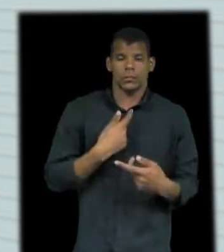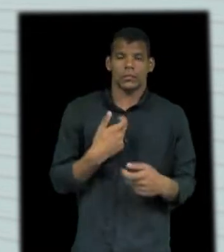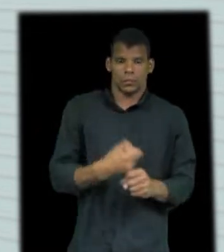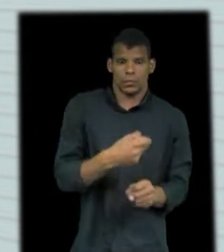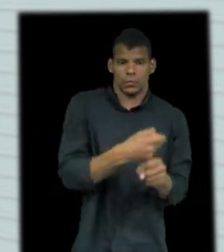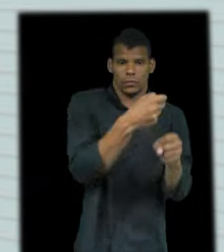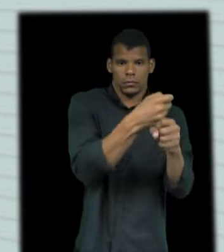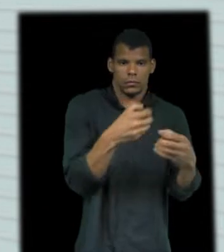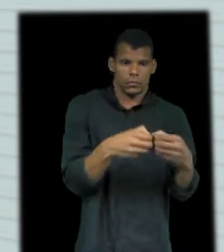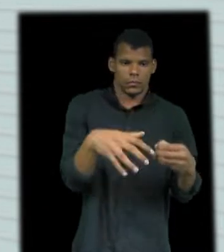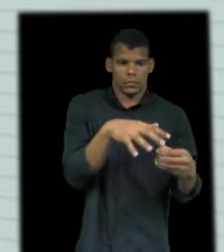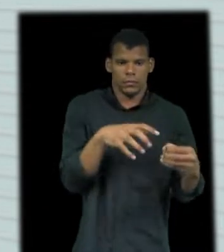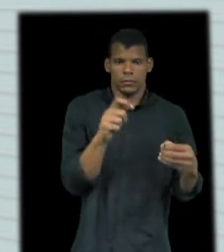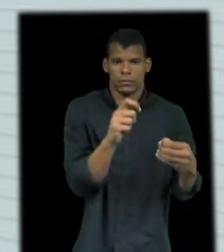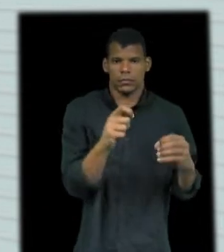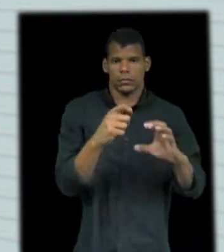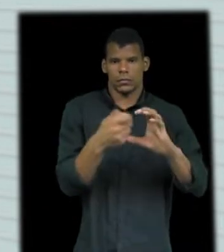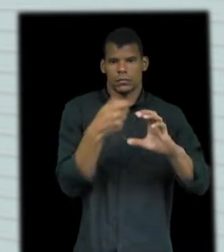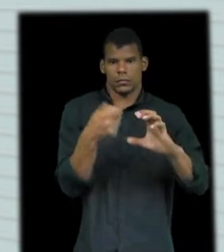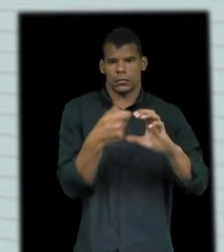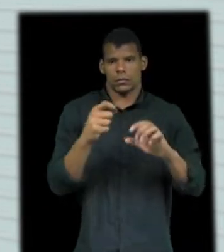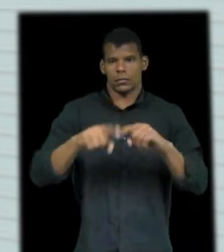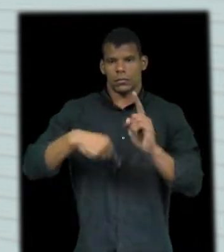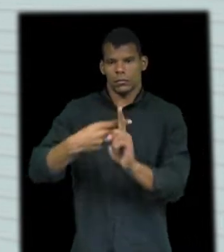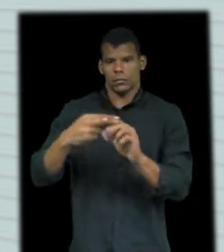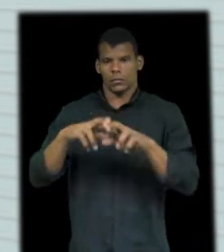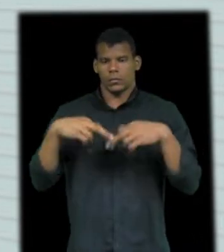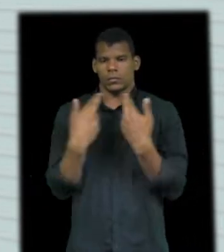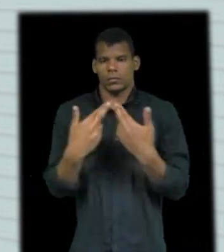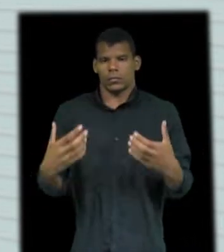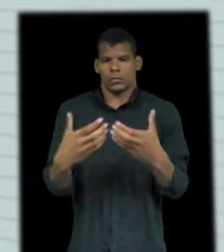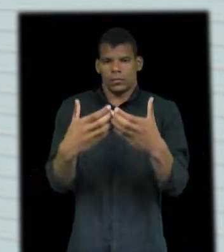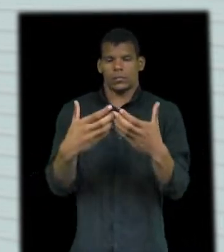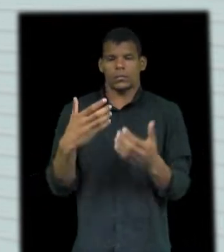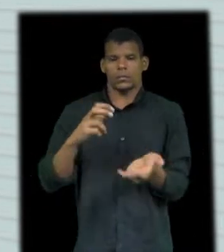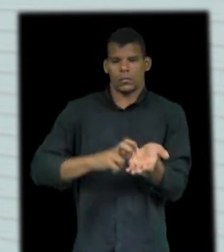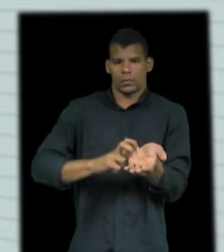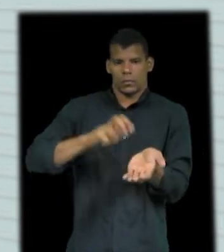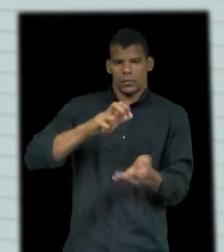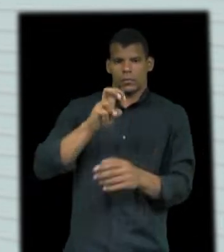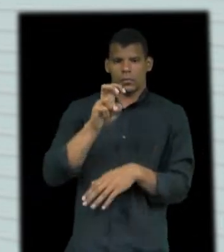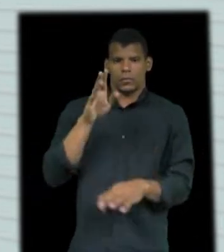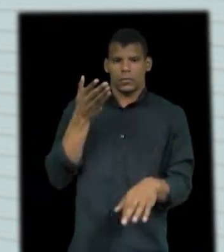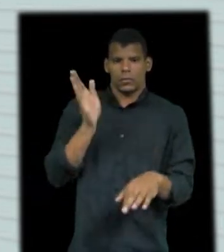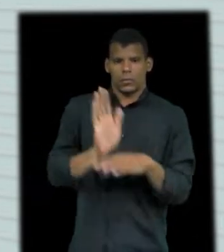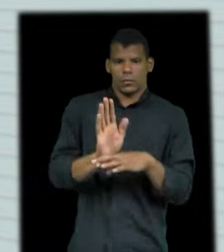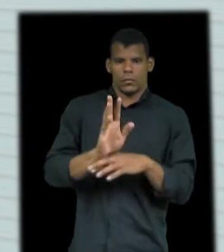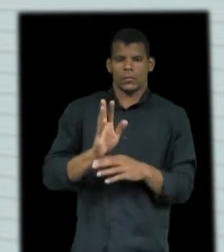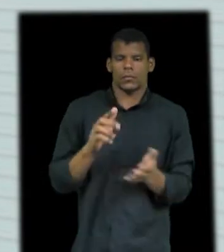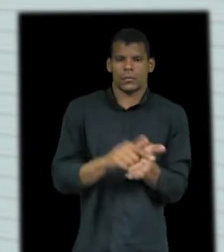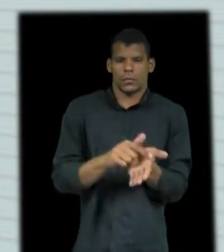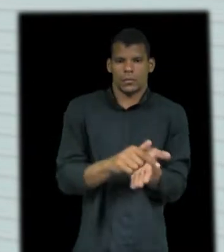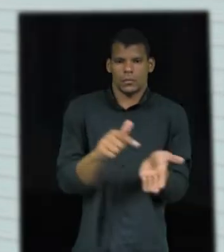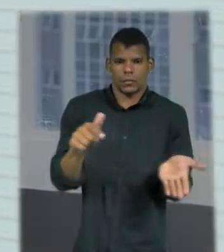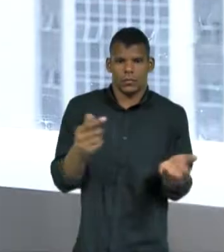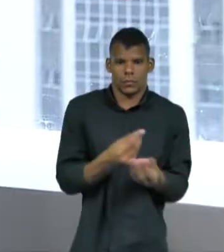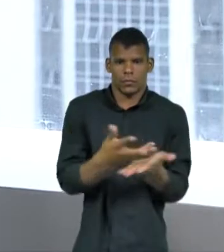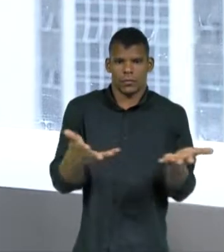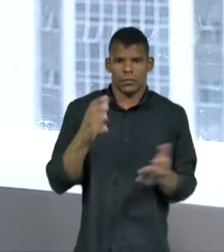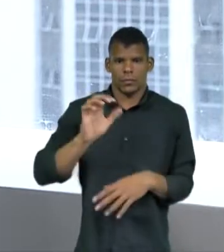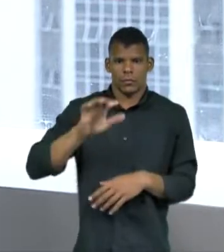Aldeota e fez reunião no Comitê de Campanha pela manhã. Às cinco da tarde, faz panfletagem em Calcaia.